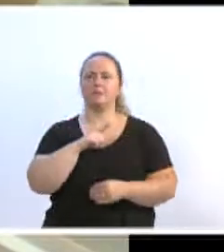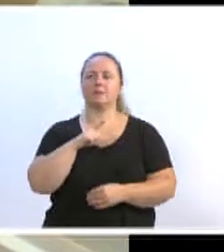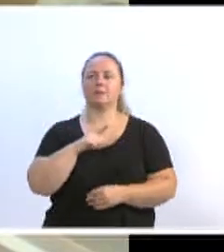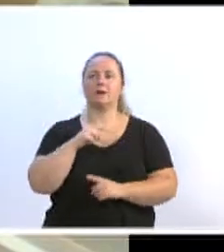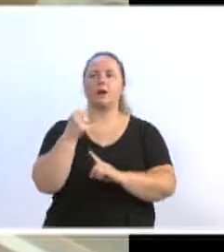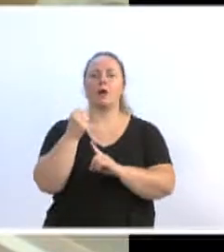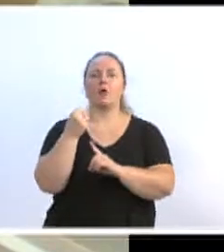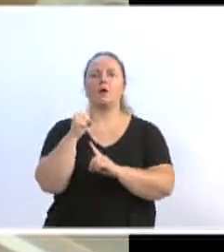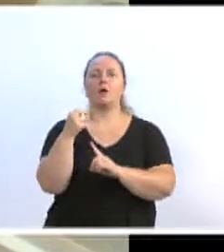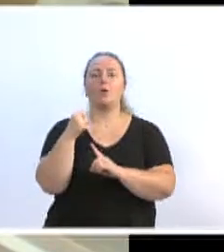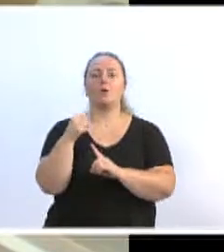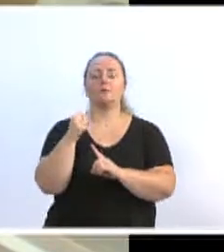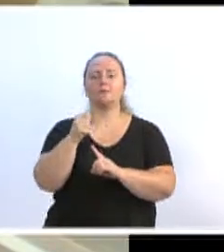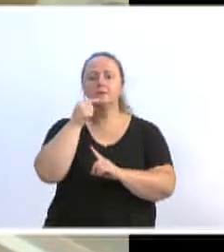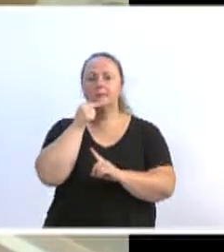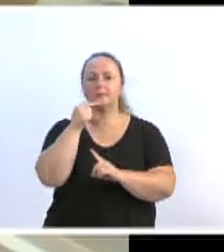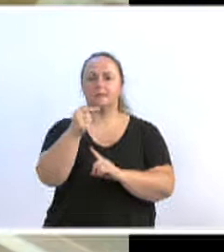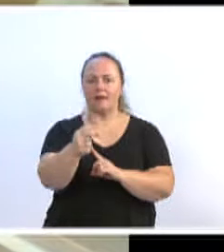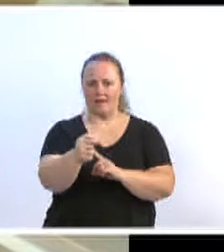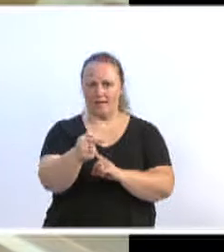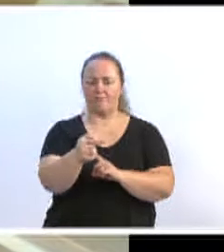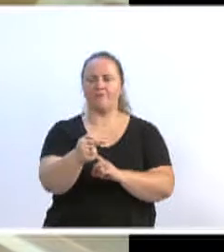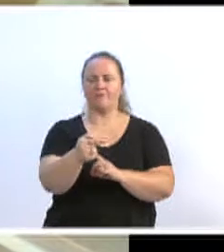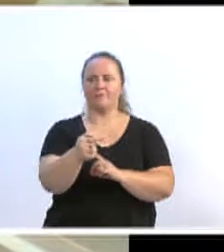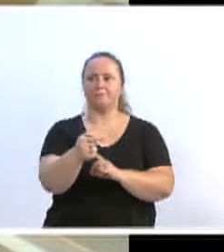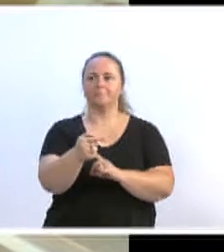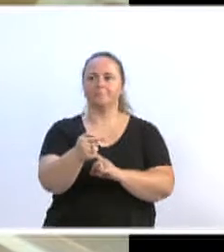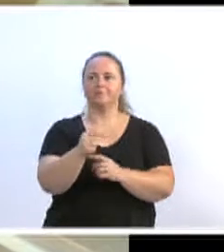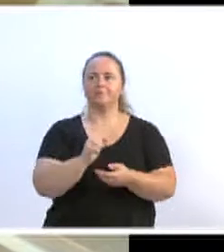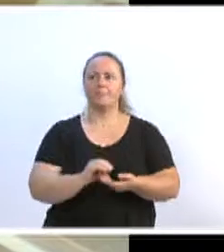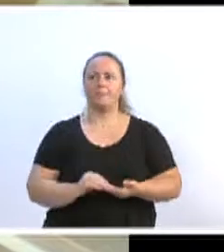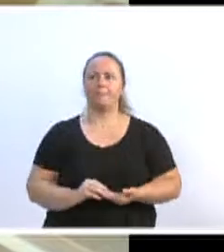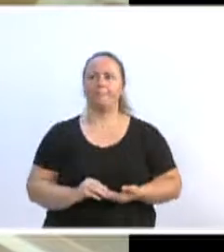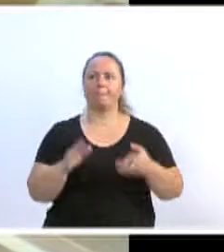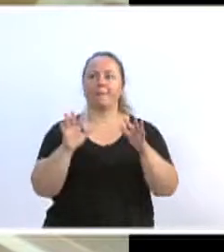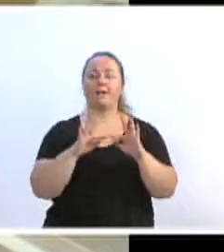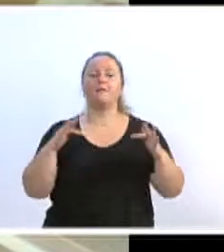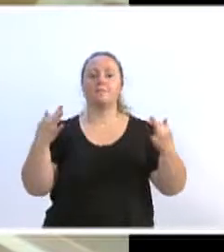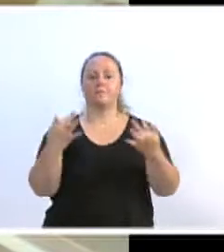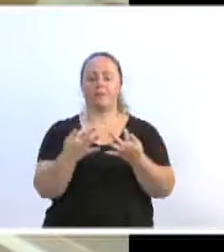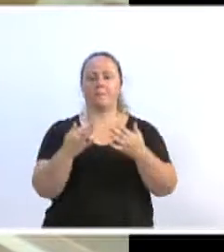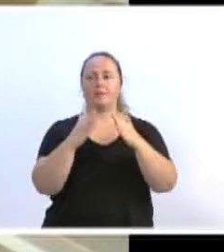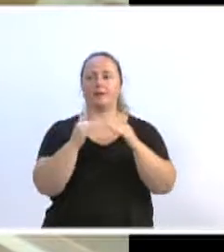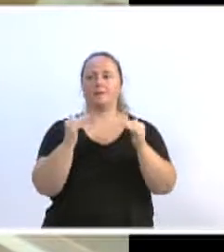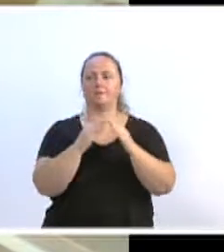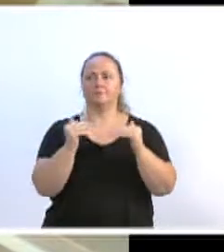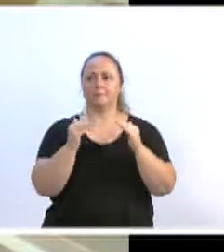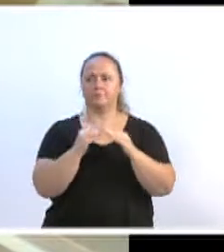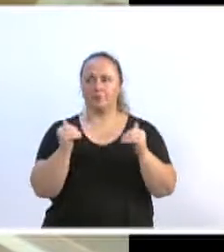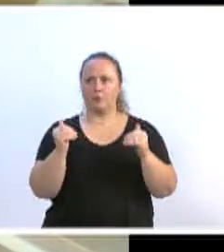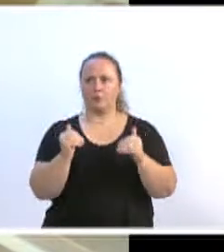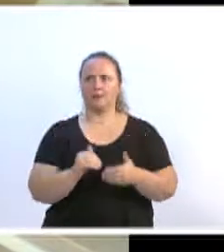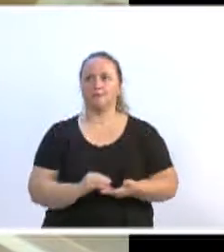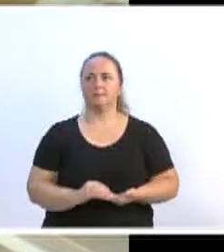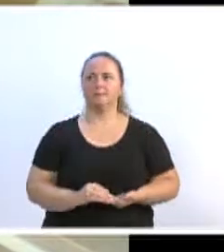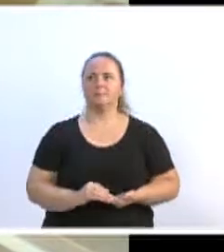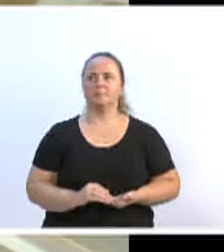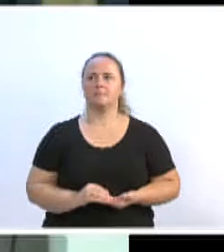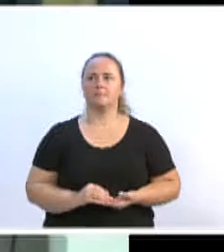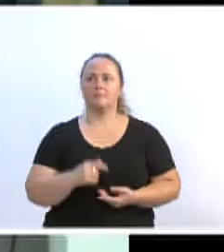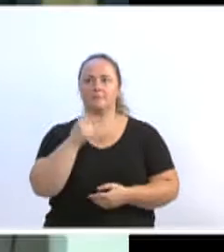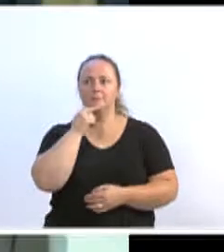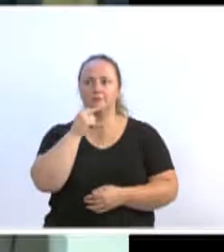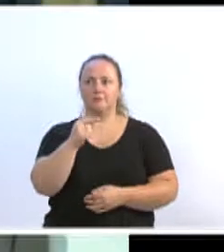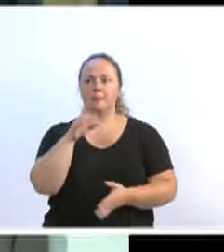semana, na oitava semana da família, em Brusque, essa semana foi